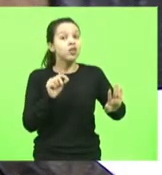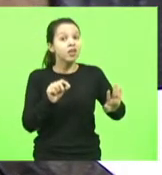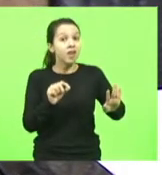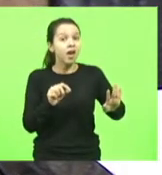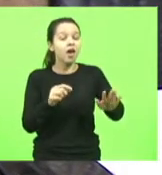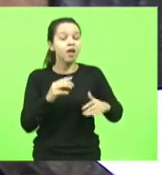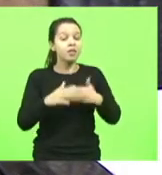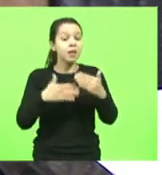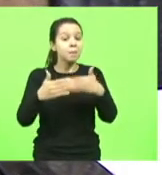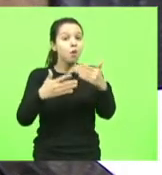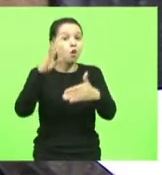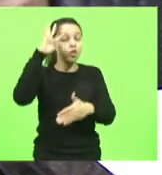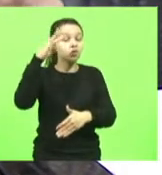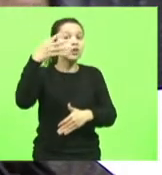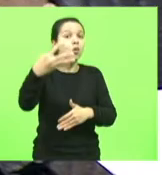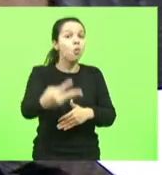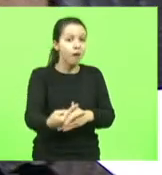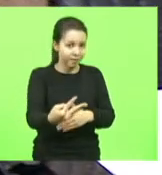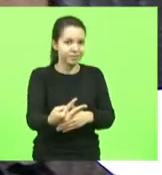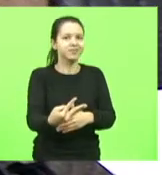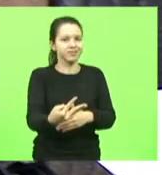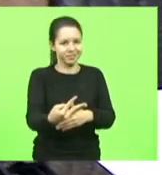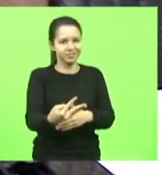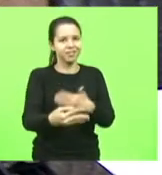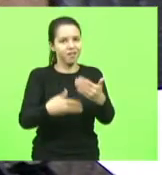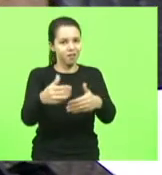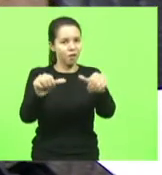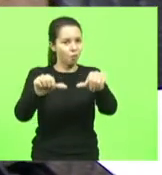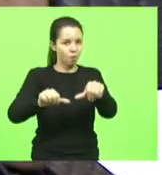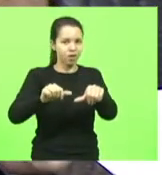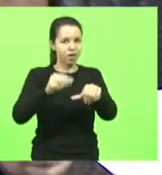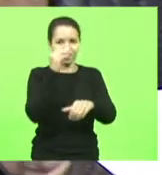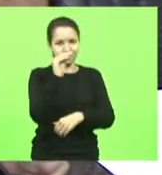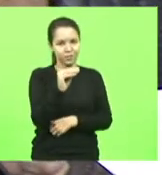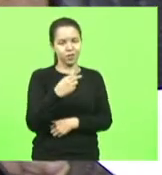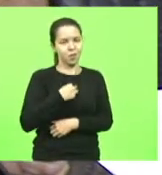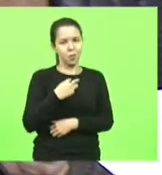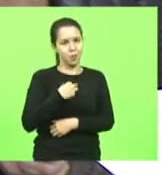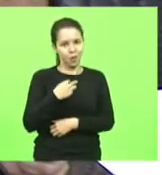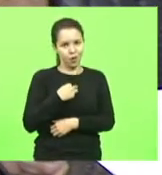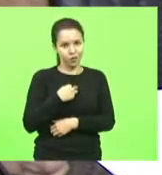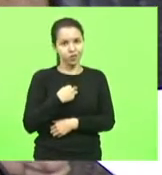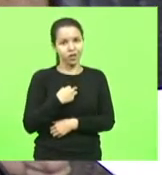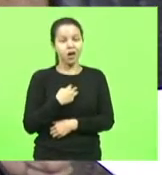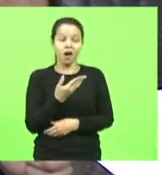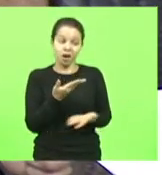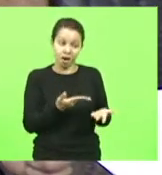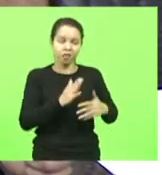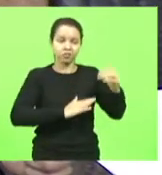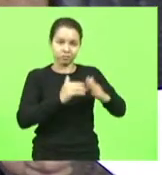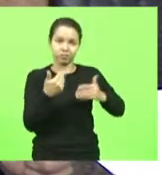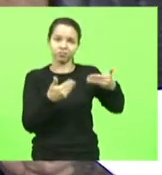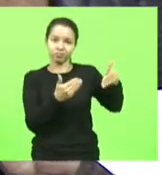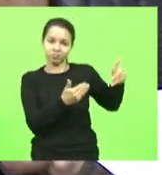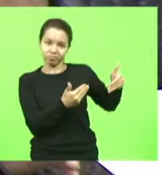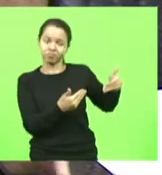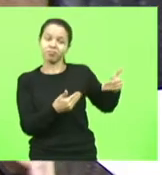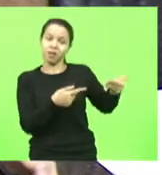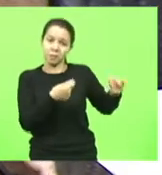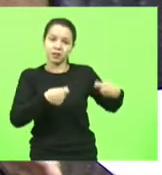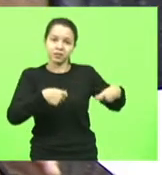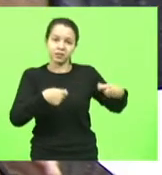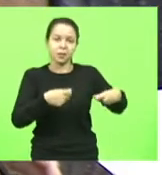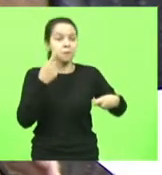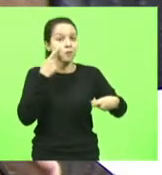consequências de ignorar essa medida, de ignorar essa atitude necessária. E agora está vindo. Eu peço o próximo